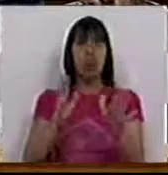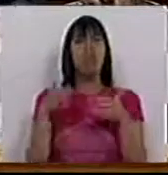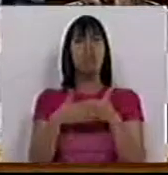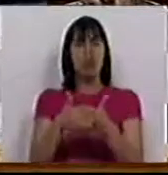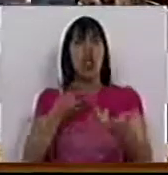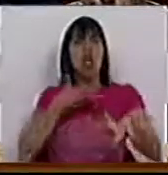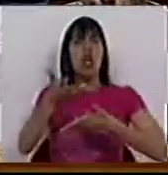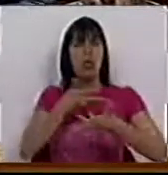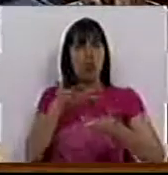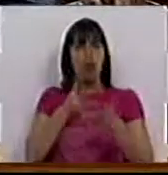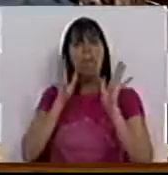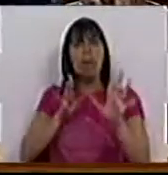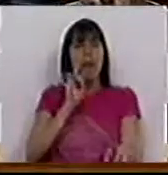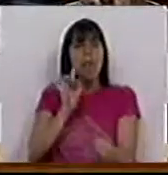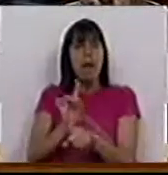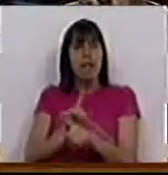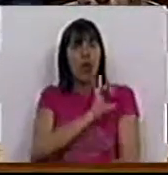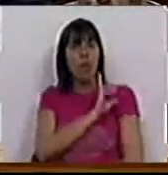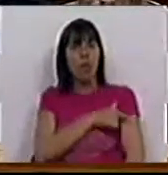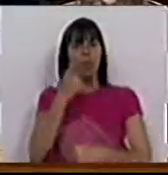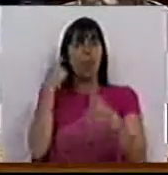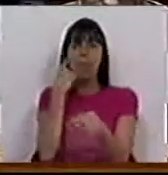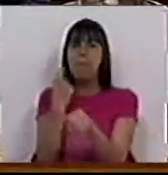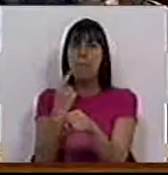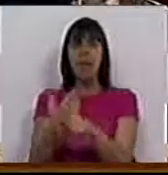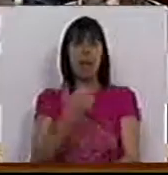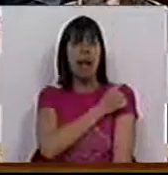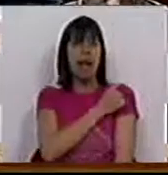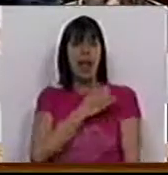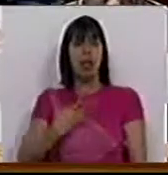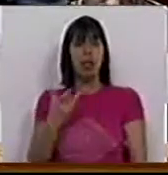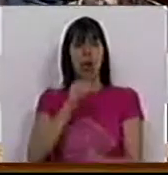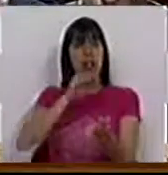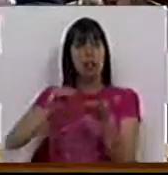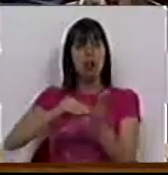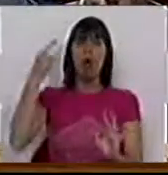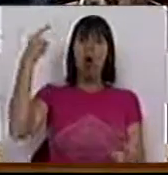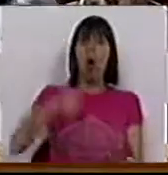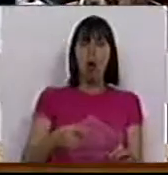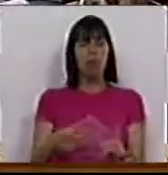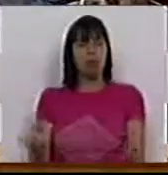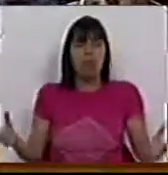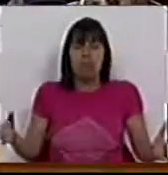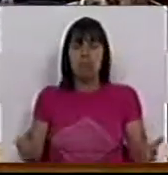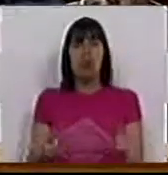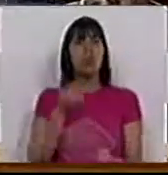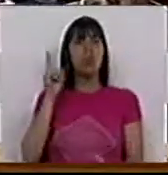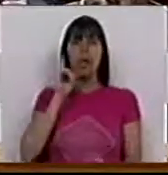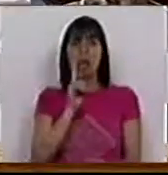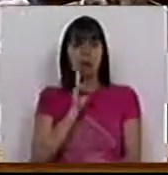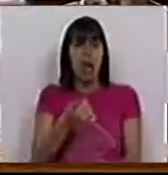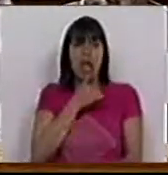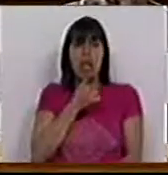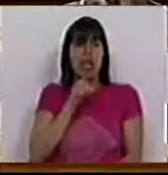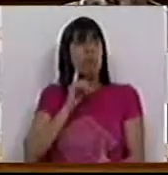um processo negocial. Devem ser mantidas competências públicas à Casa do Douro. A questão da inscrição obrigatória não é importante